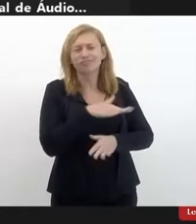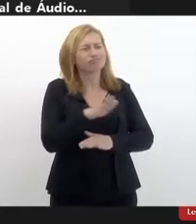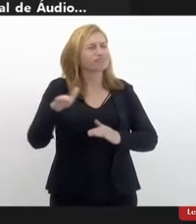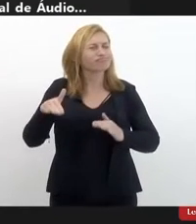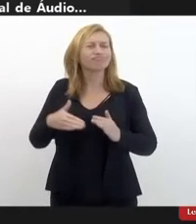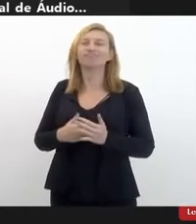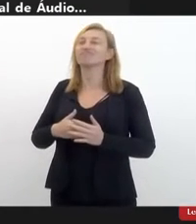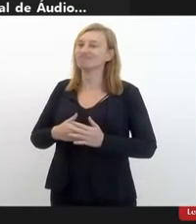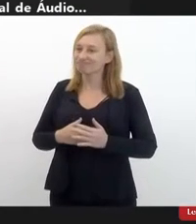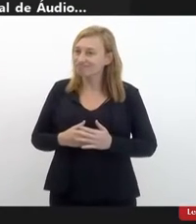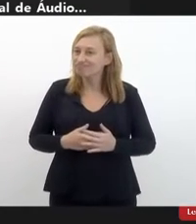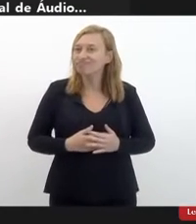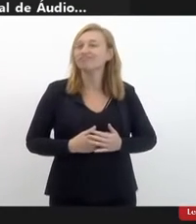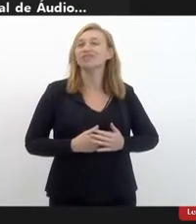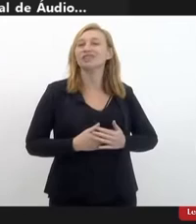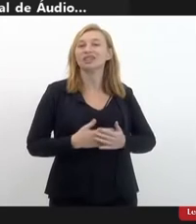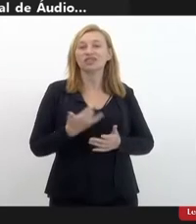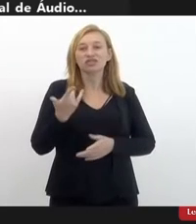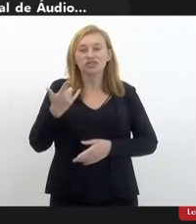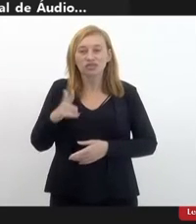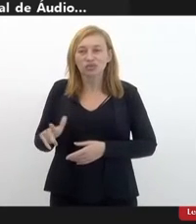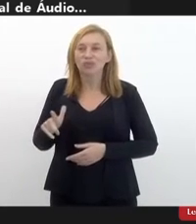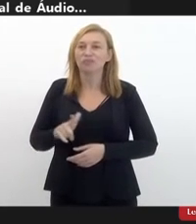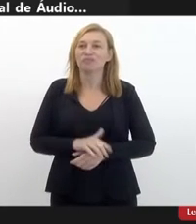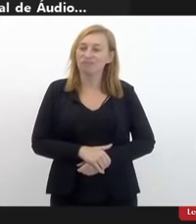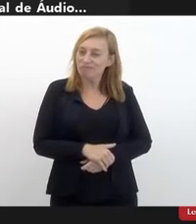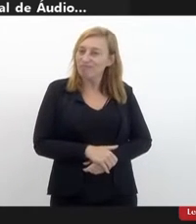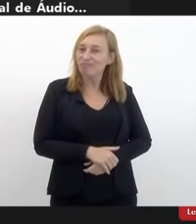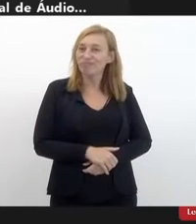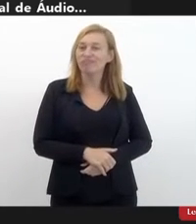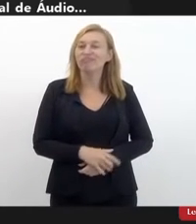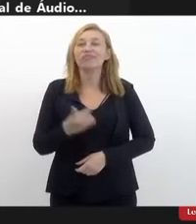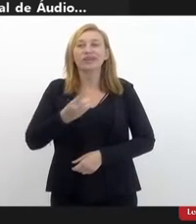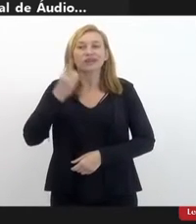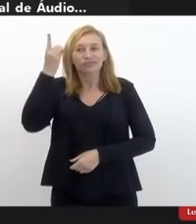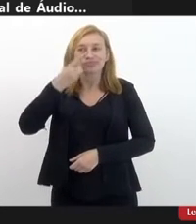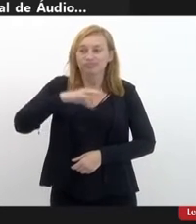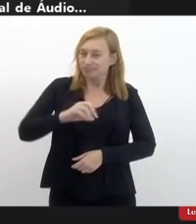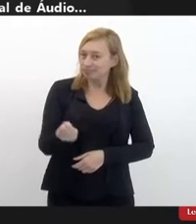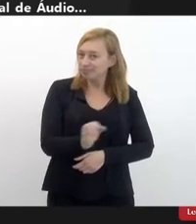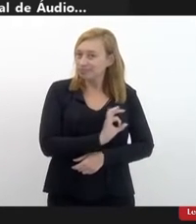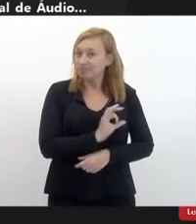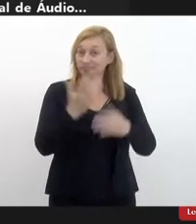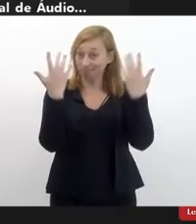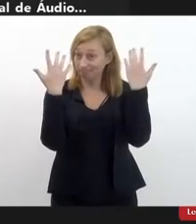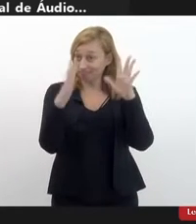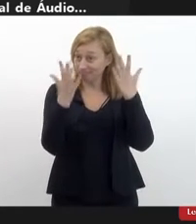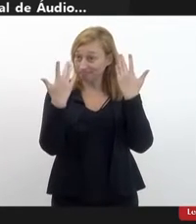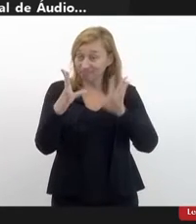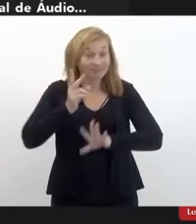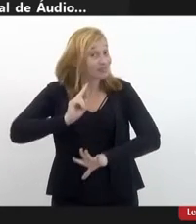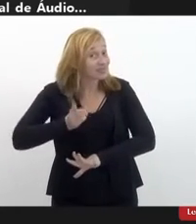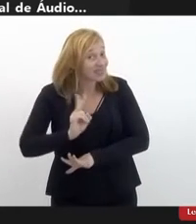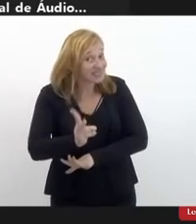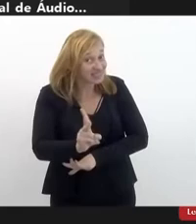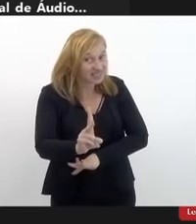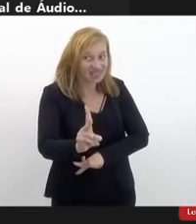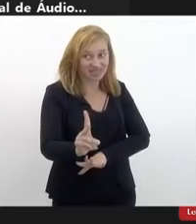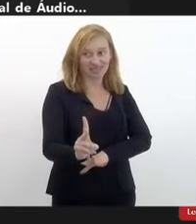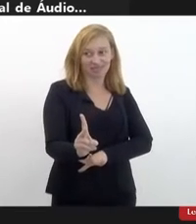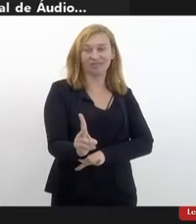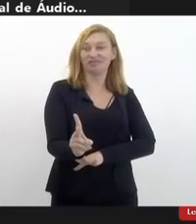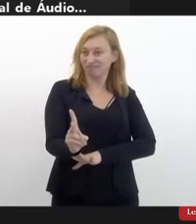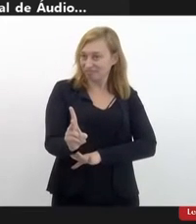todos. Boa tarde mais uma vez. Deputada Marta, parabenizá-la sempre por estar